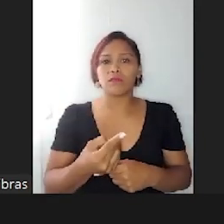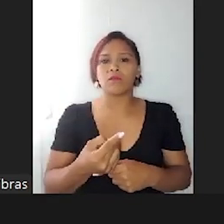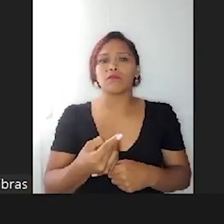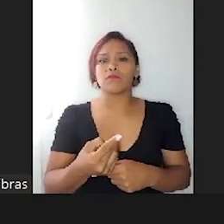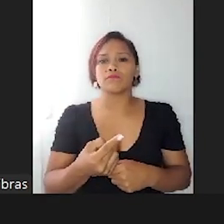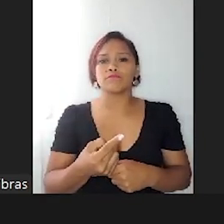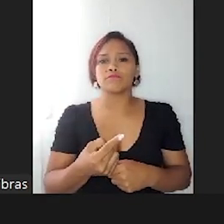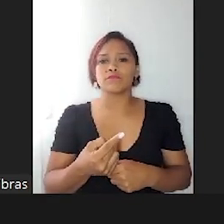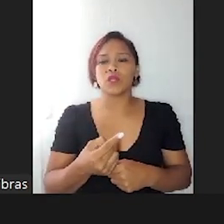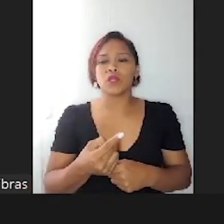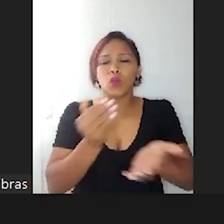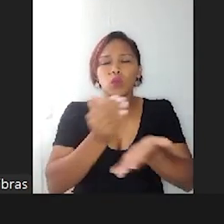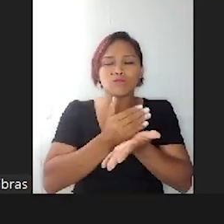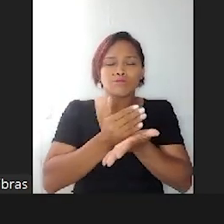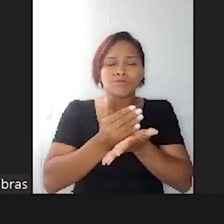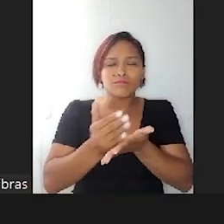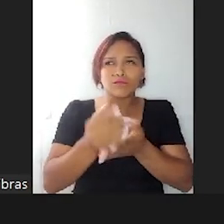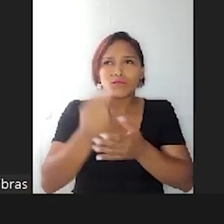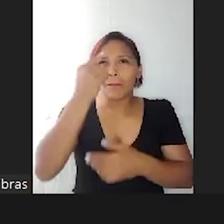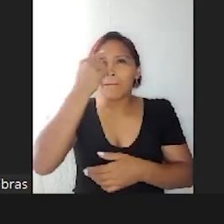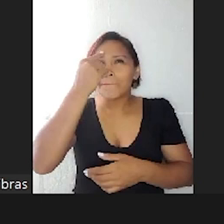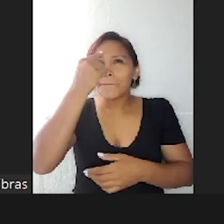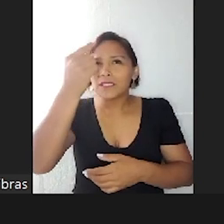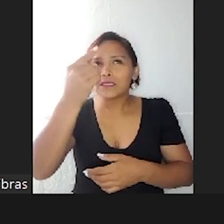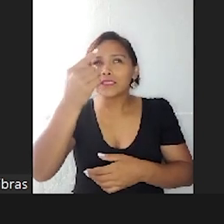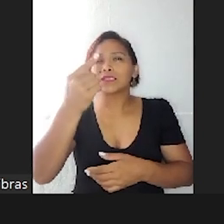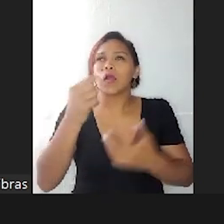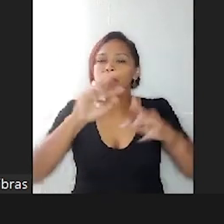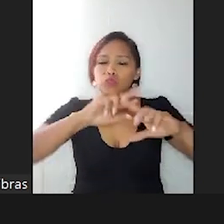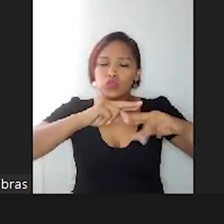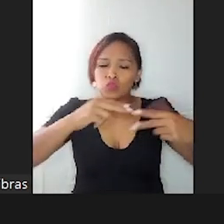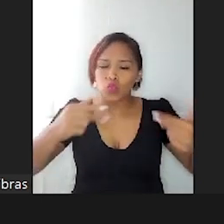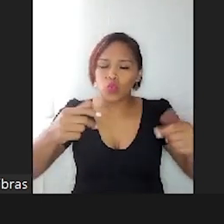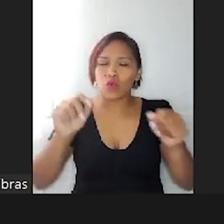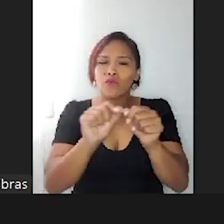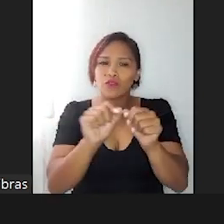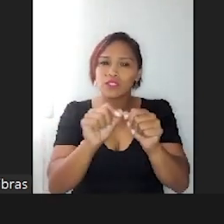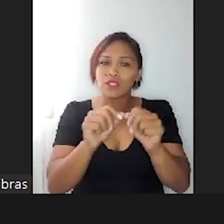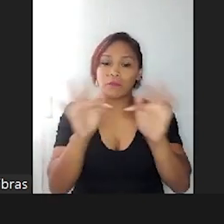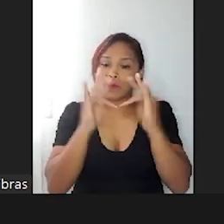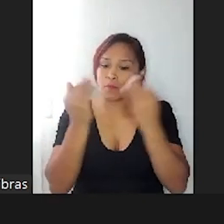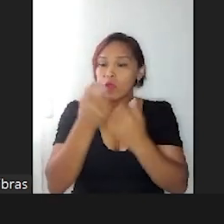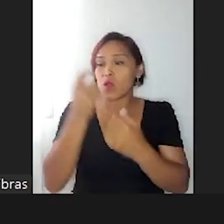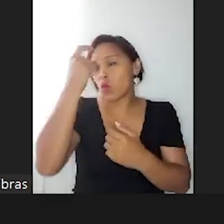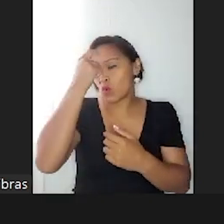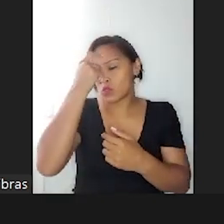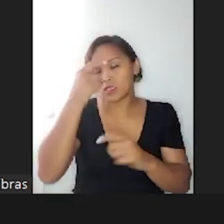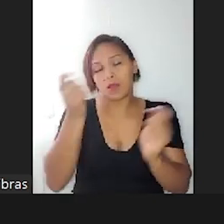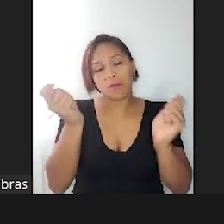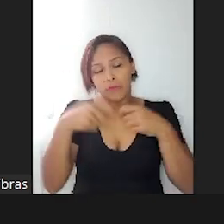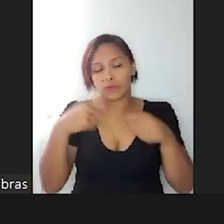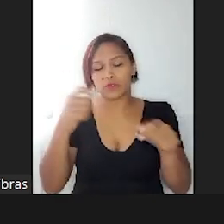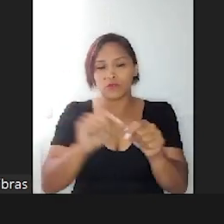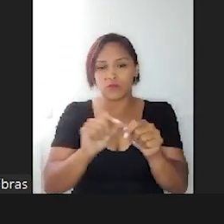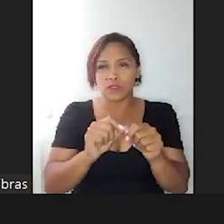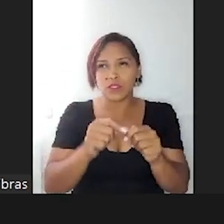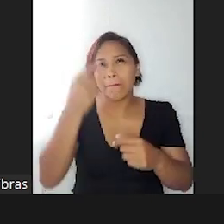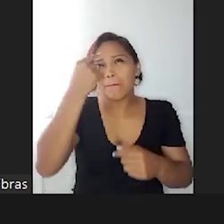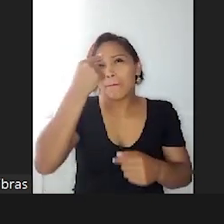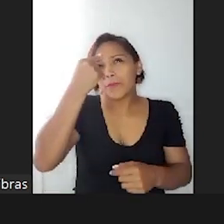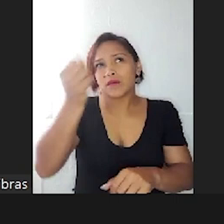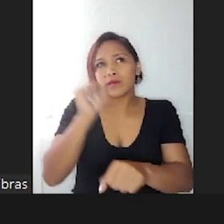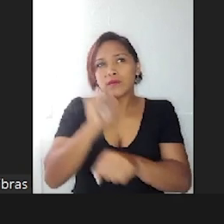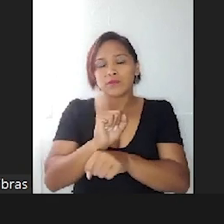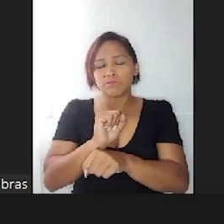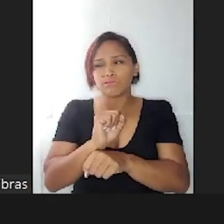comecei a refletir sobre as minhas ações, porque é isso que a parentalidade consciente traz também, uma reflexão das próprias ações.